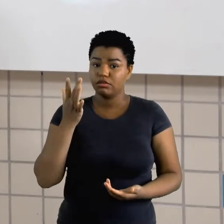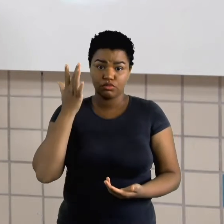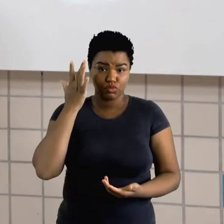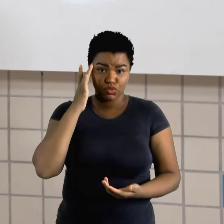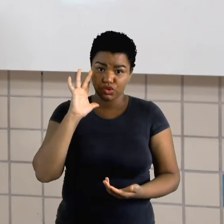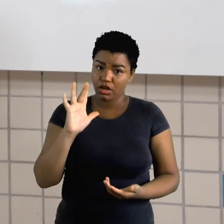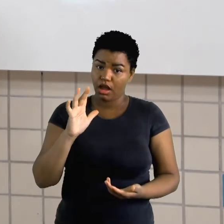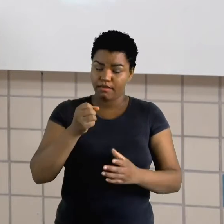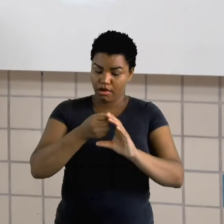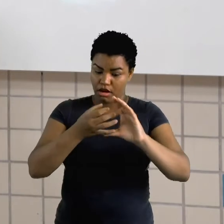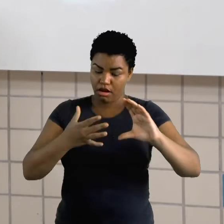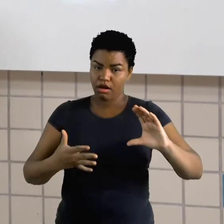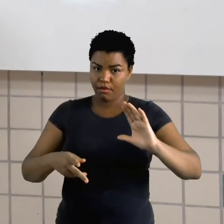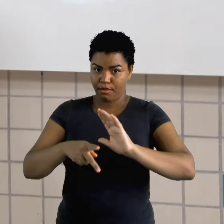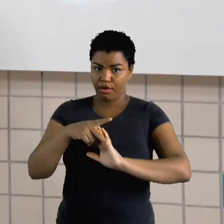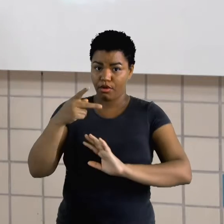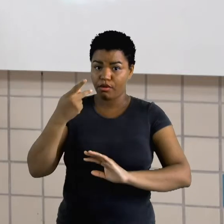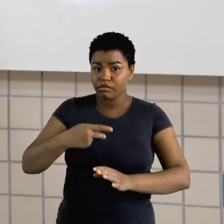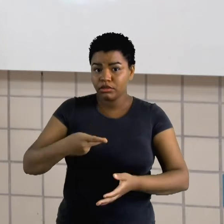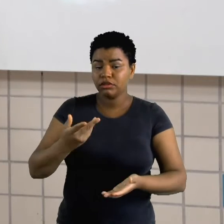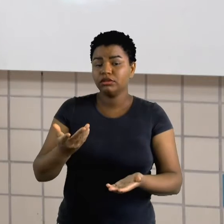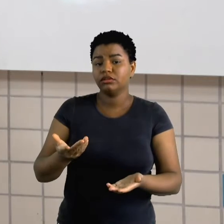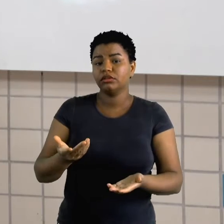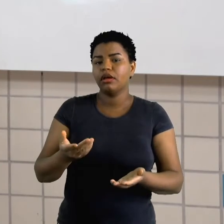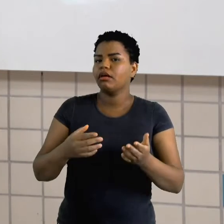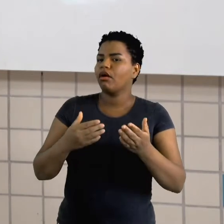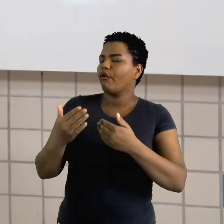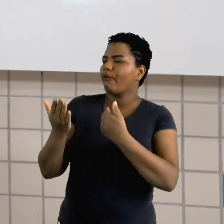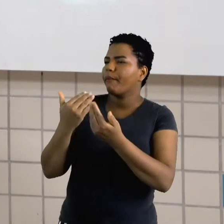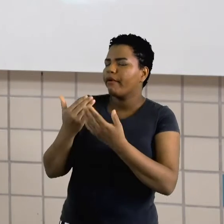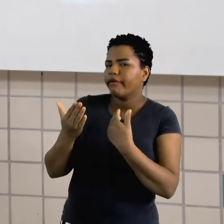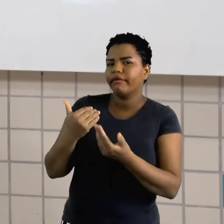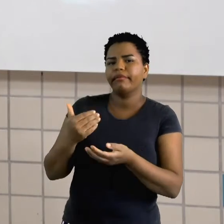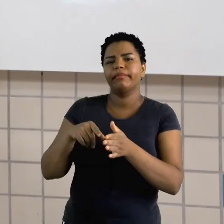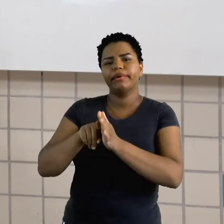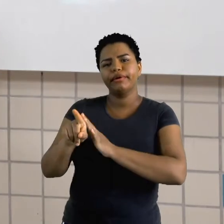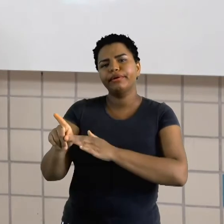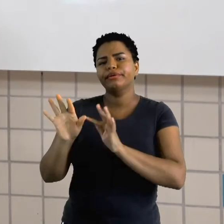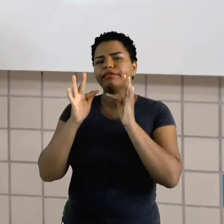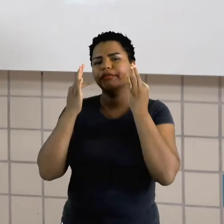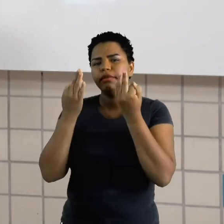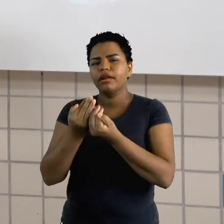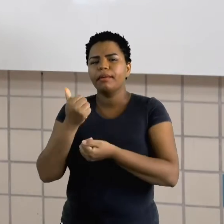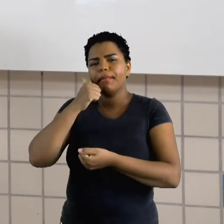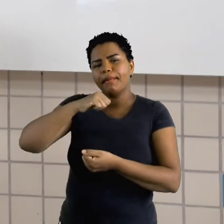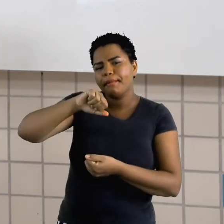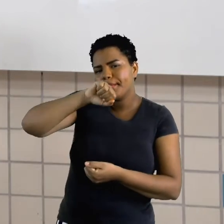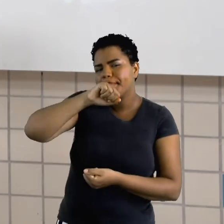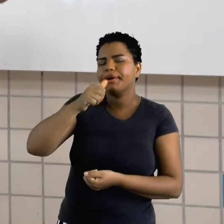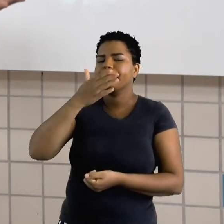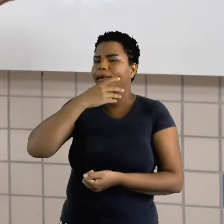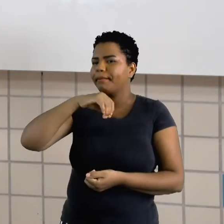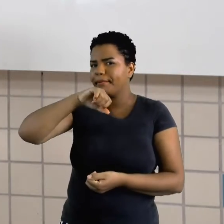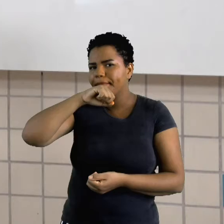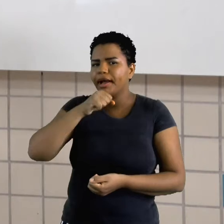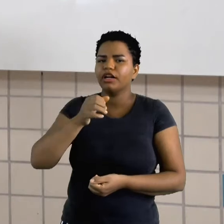características, converse e pergunte com o familiar. Pergunte lá para o papai, para a mamãe, para o tio, para o vovô, para a vovó, para a vovó.